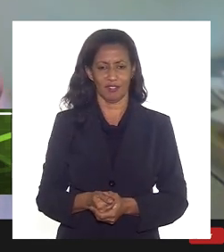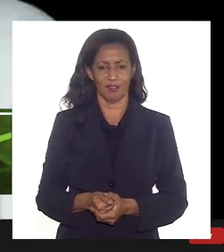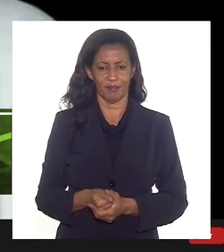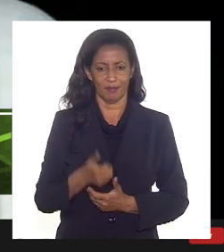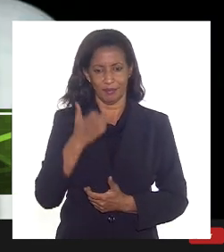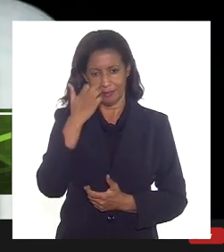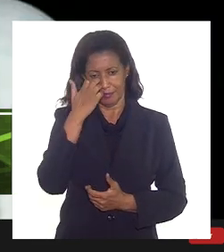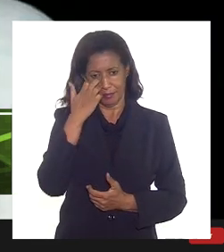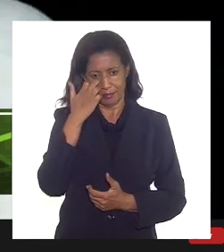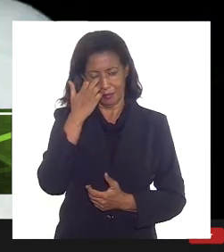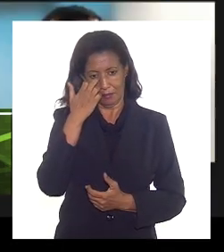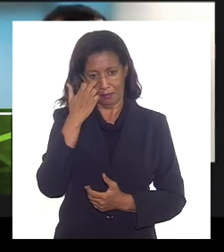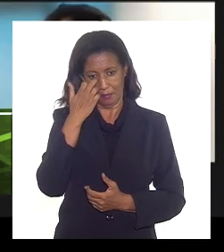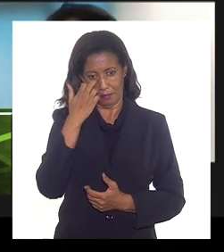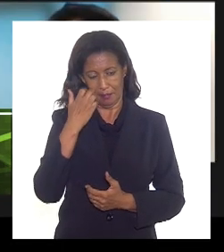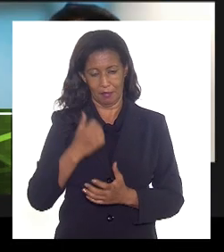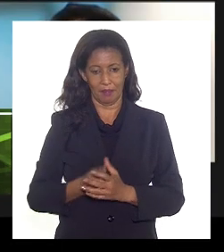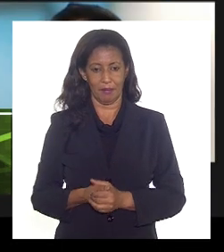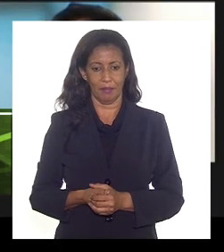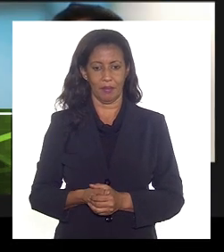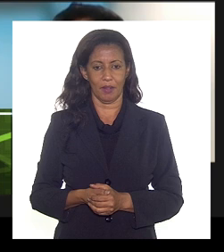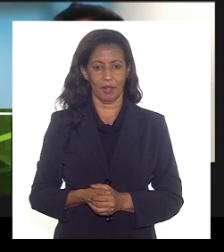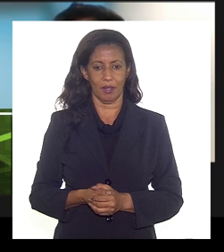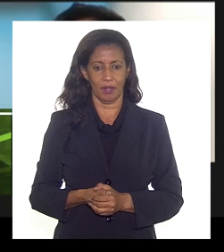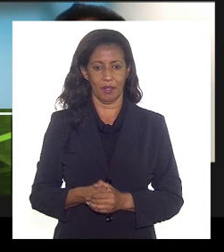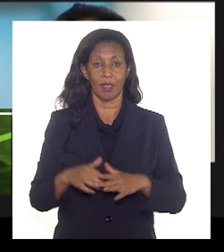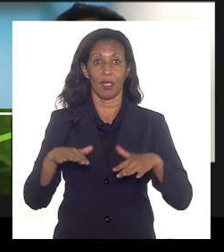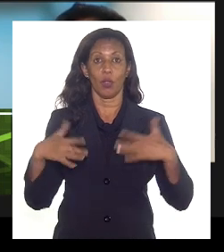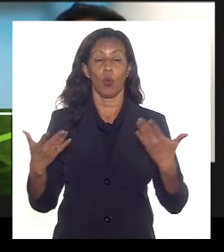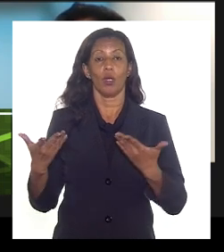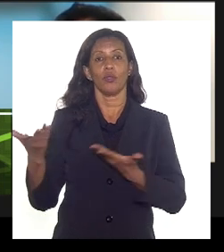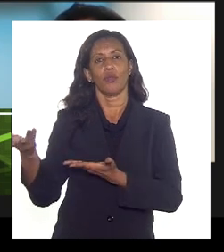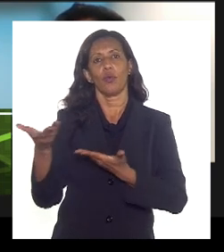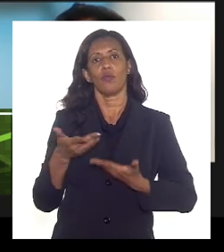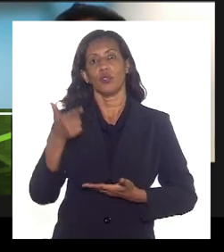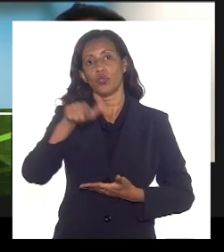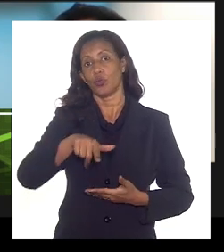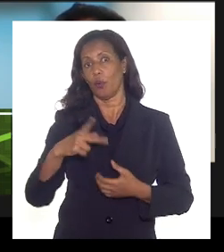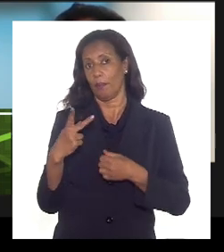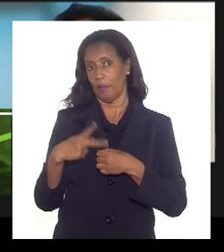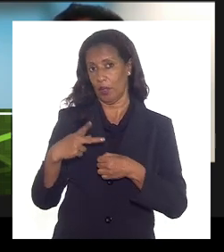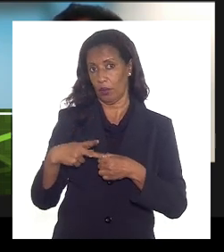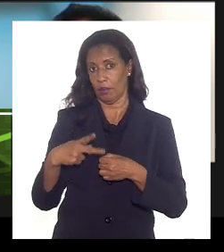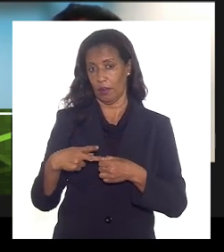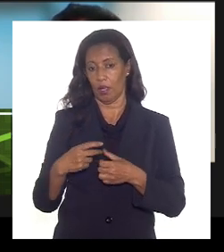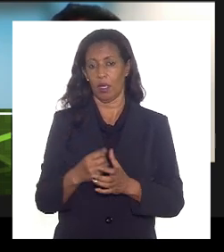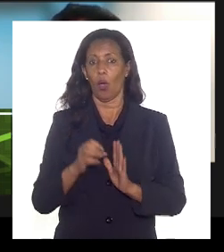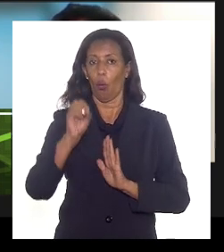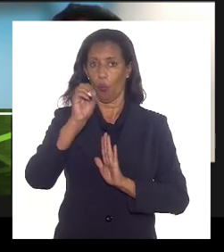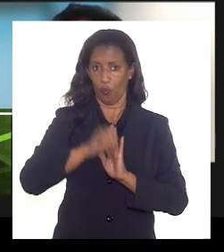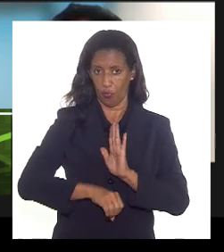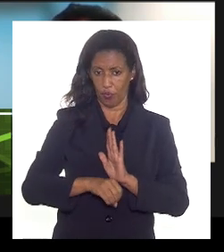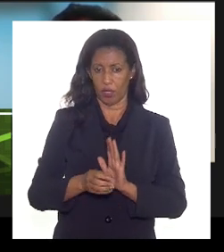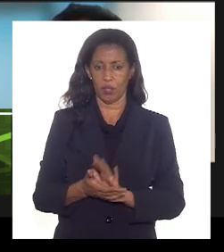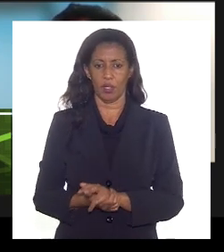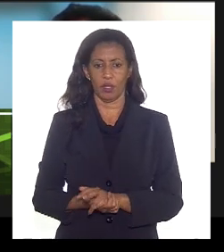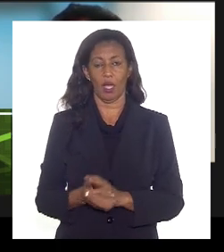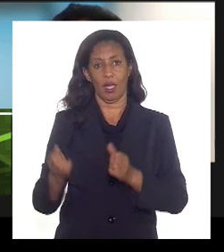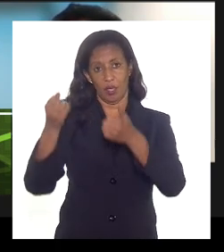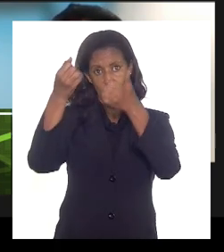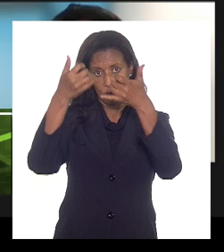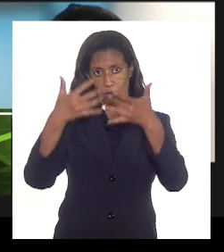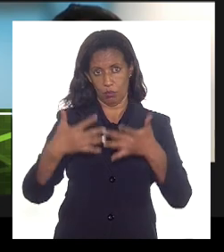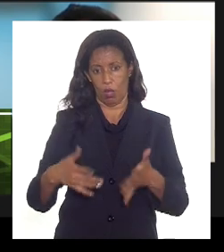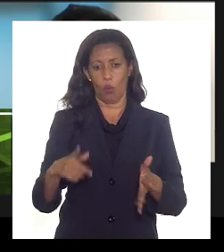a gente for chamar novamente a Petrobras, aí no nosso ofício a gente vai detalhar o porquê.